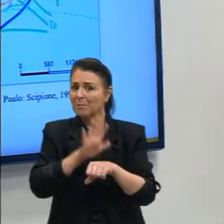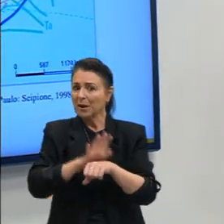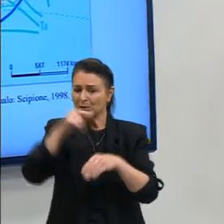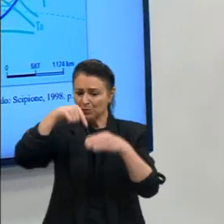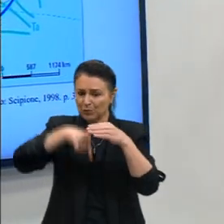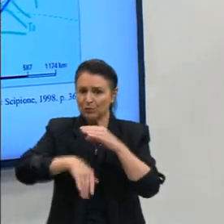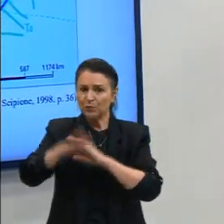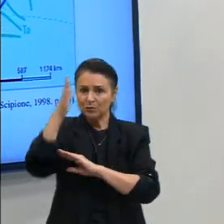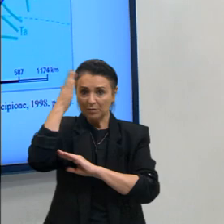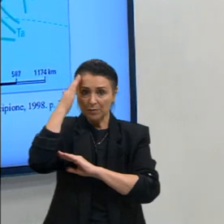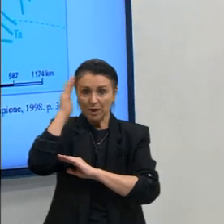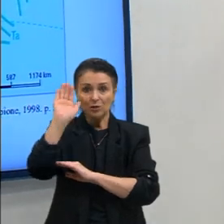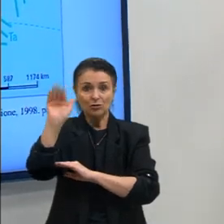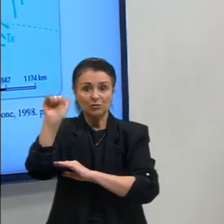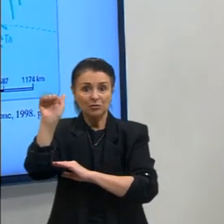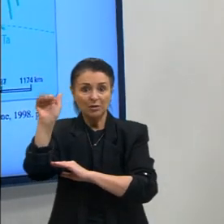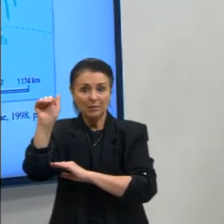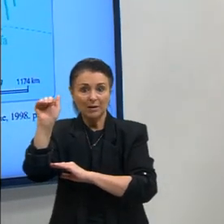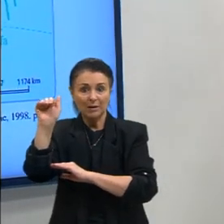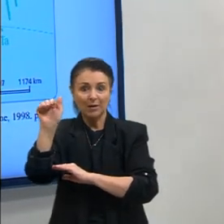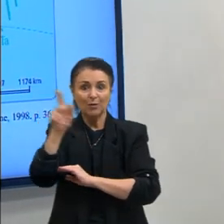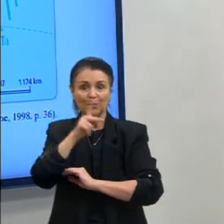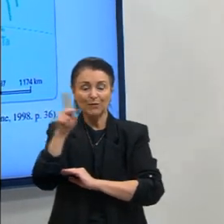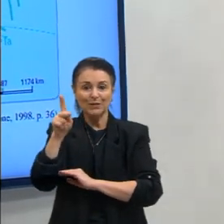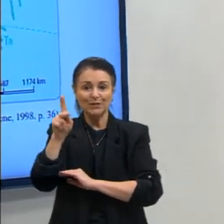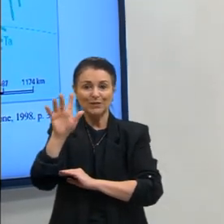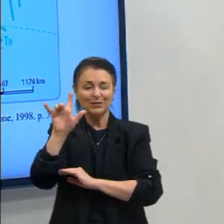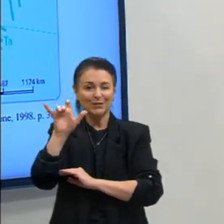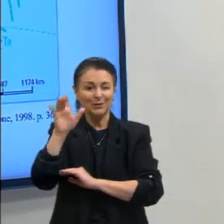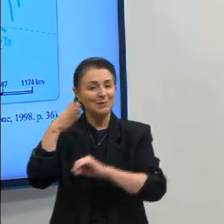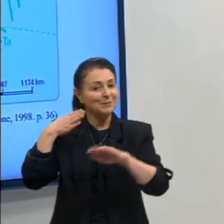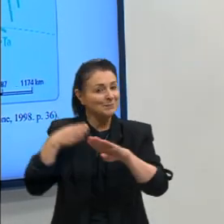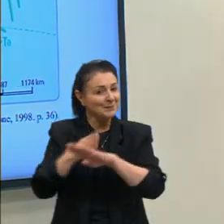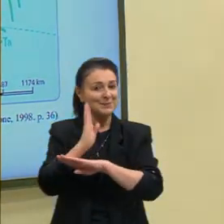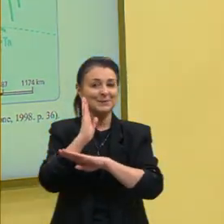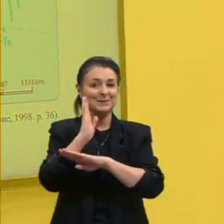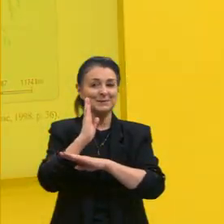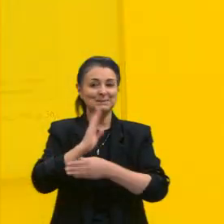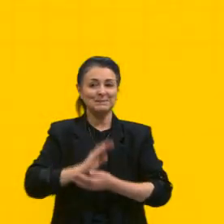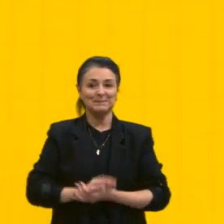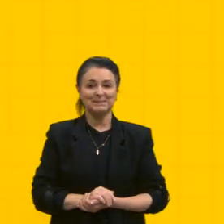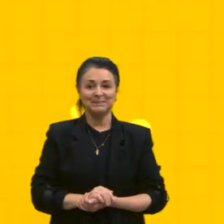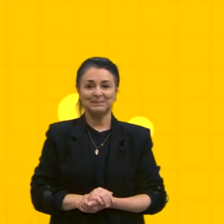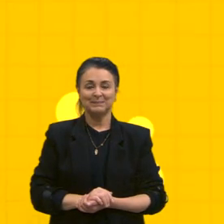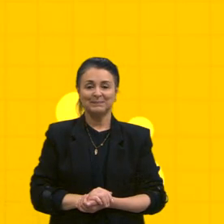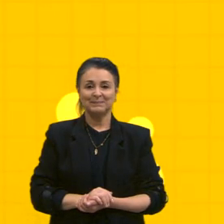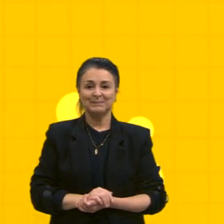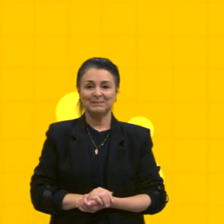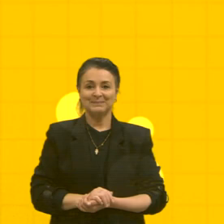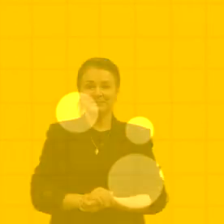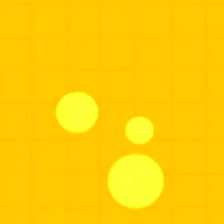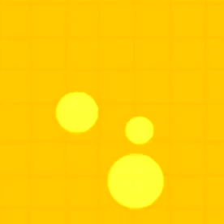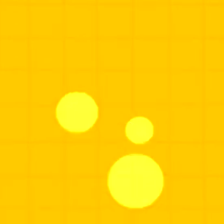dá uma chamadinha ali no Instagram e partiu passar. Tchau. Tchau.